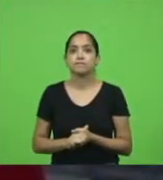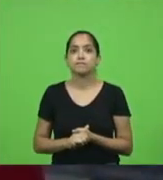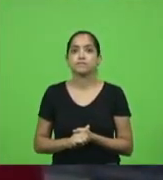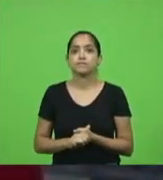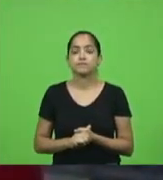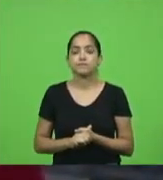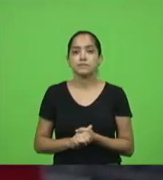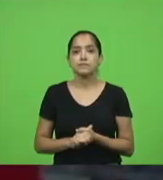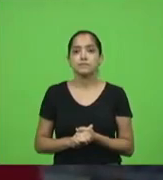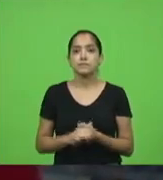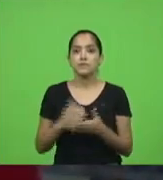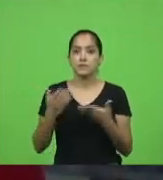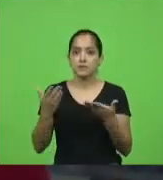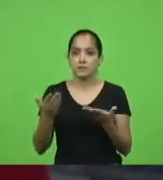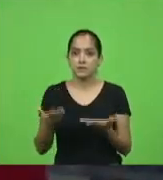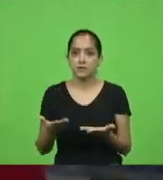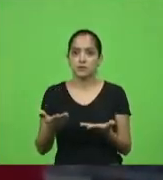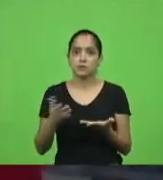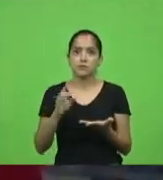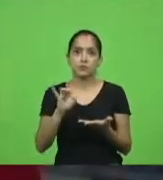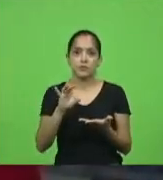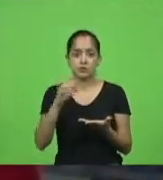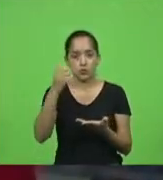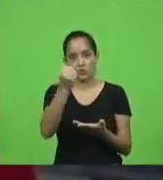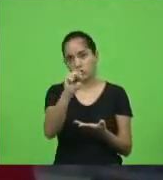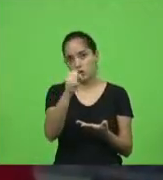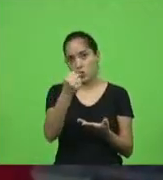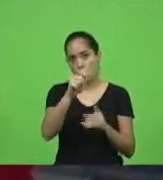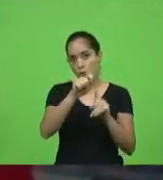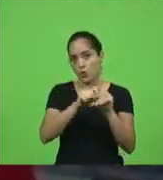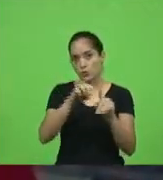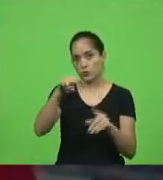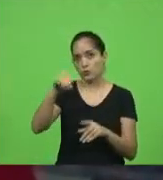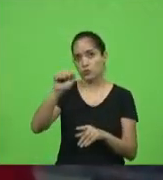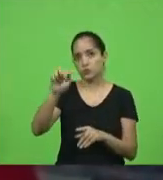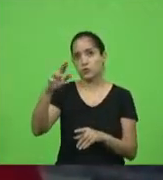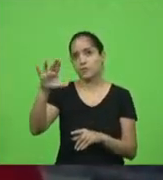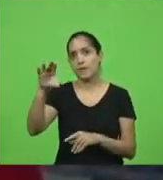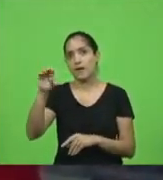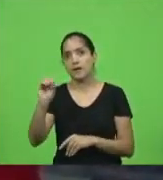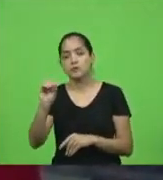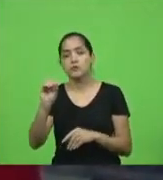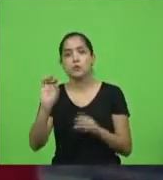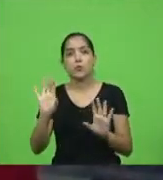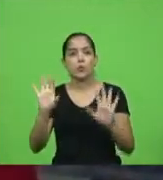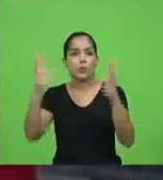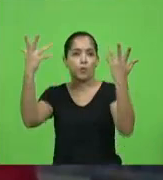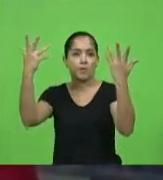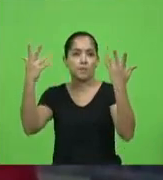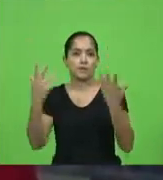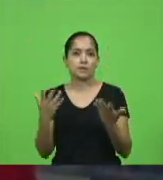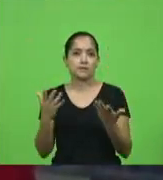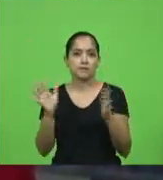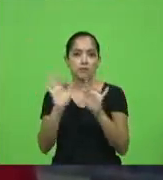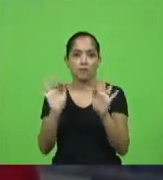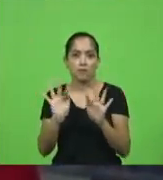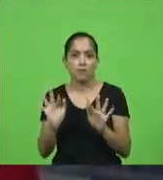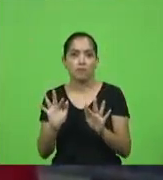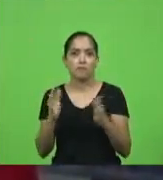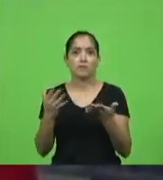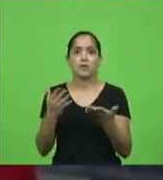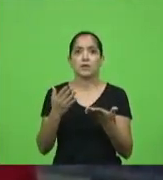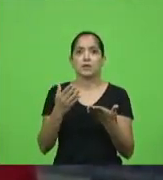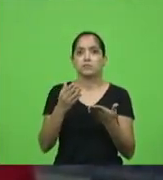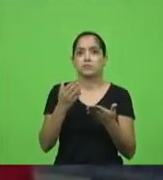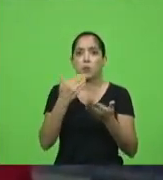este não é só o dia 8 de março não é só dia de comemorações de chás de lanches